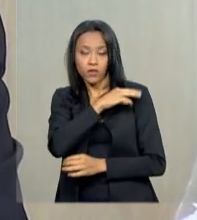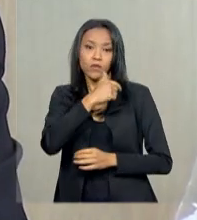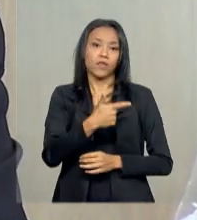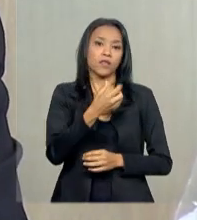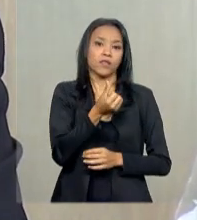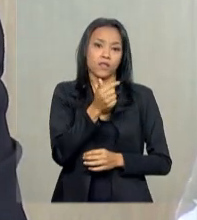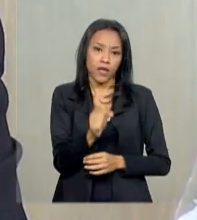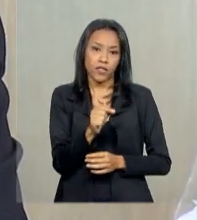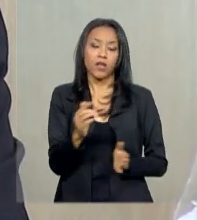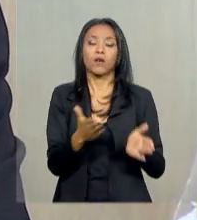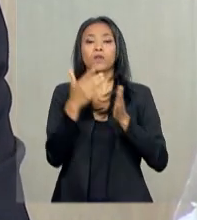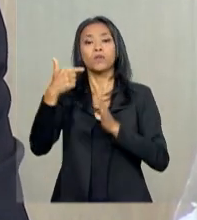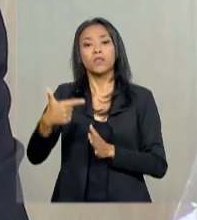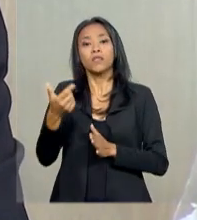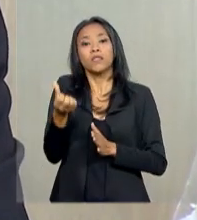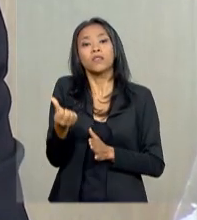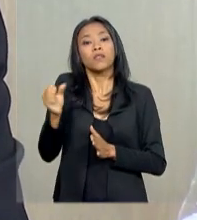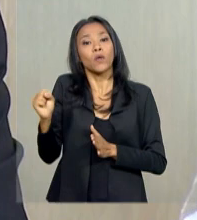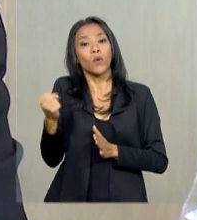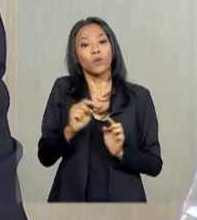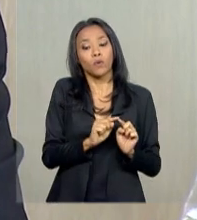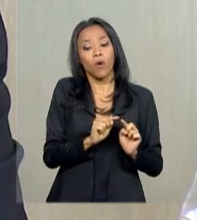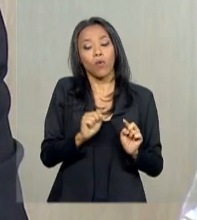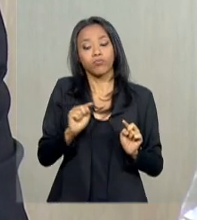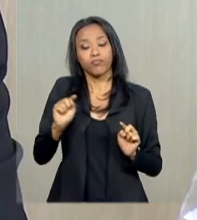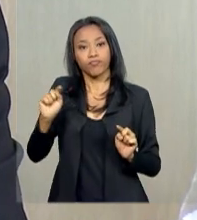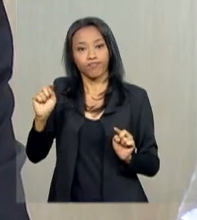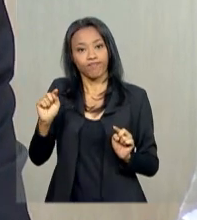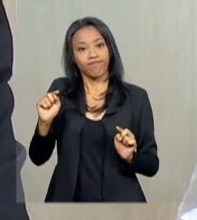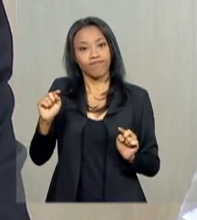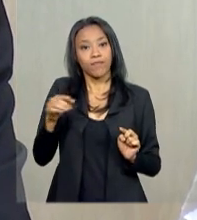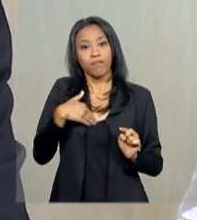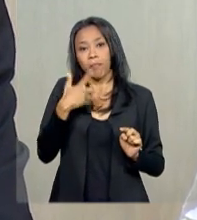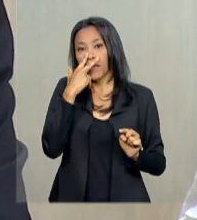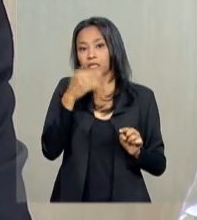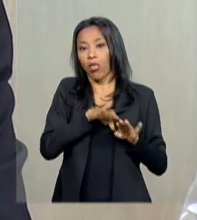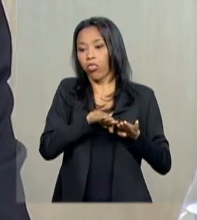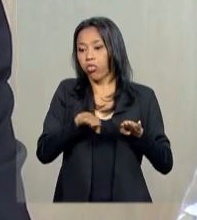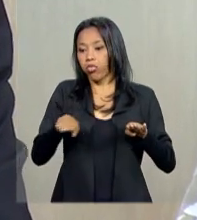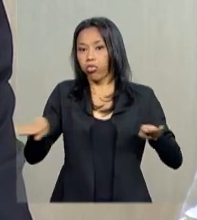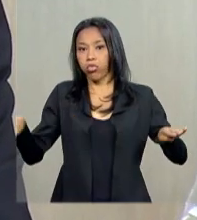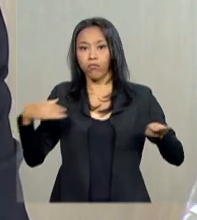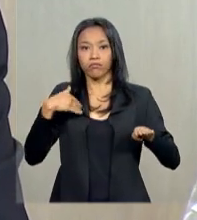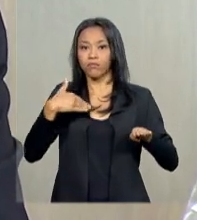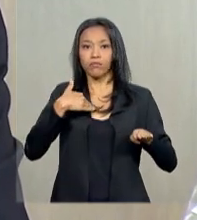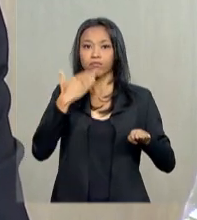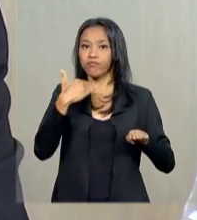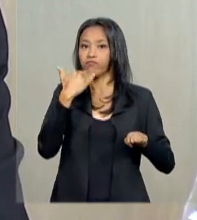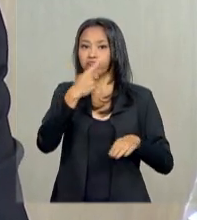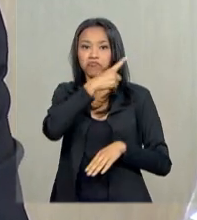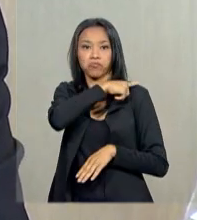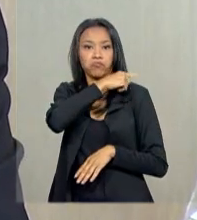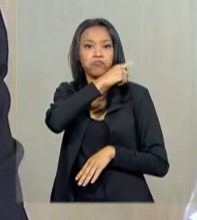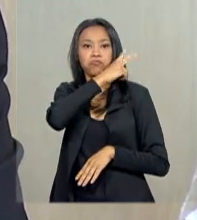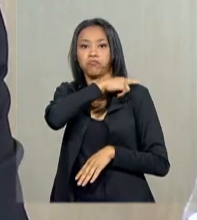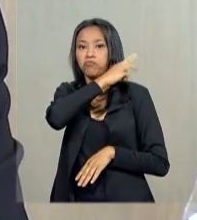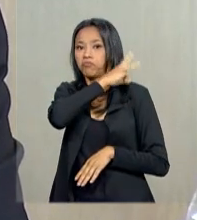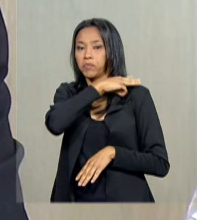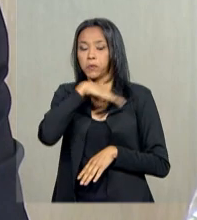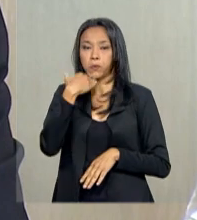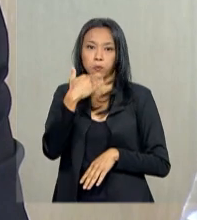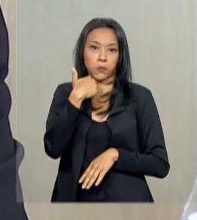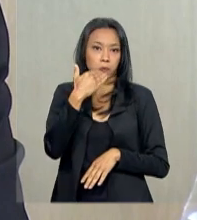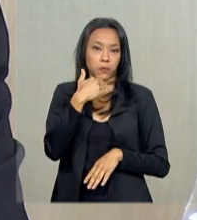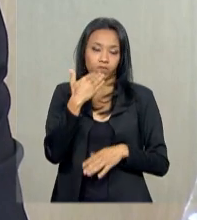para 268, mostrando a manutenção da estagnação absoluta do nosso ensino médio no Brasil. E